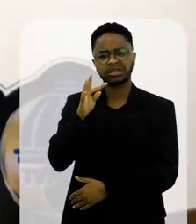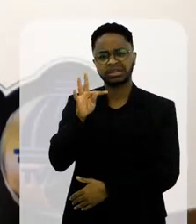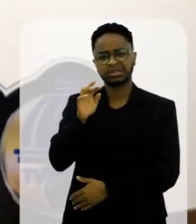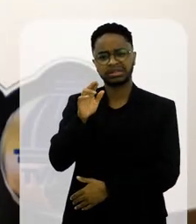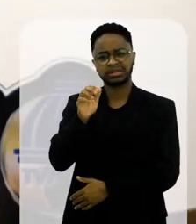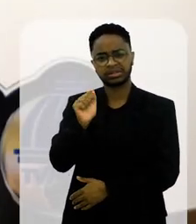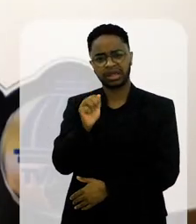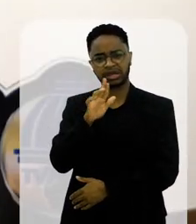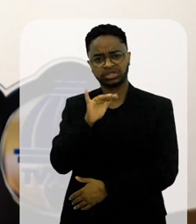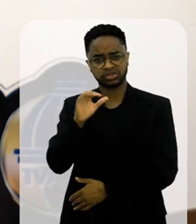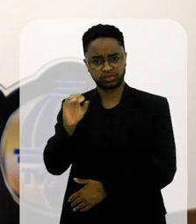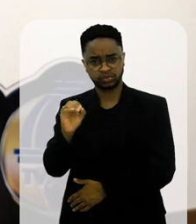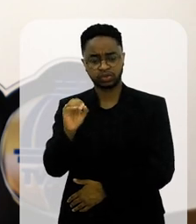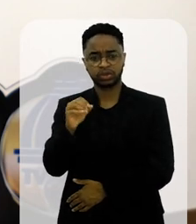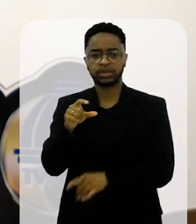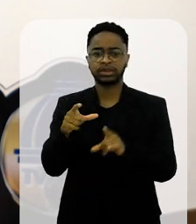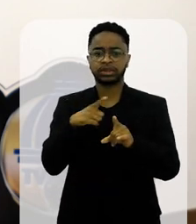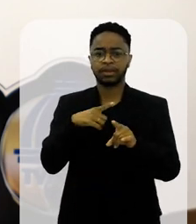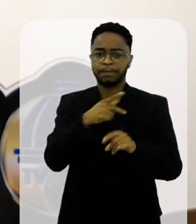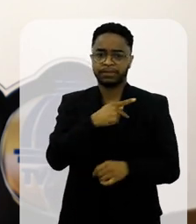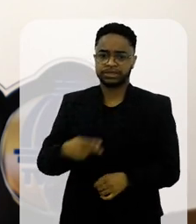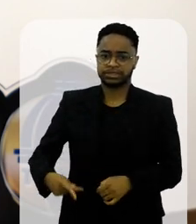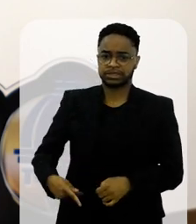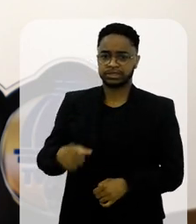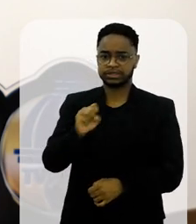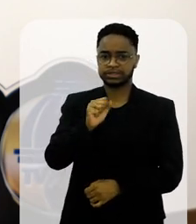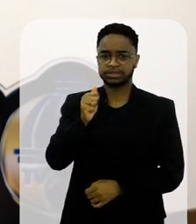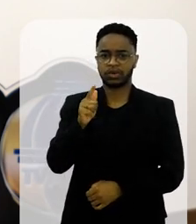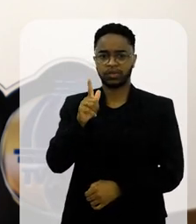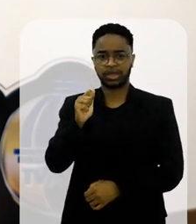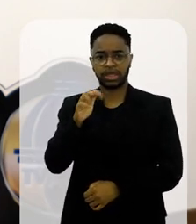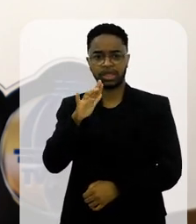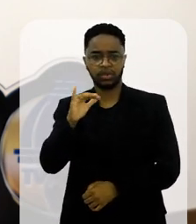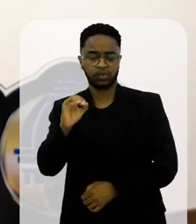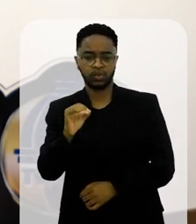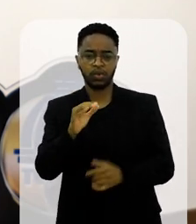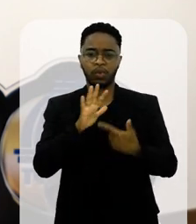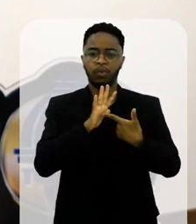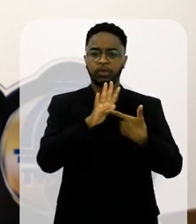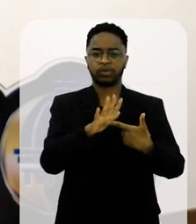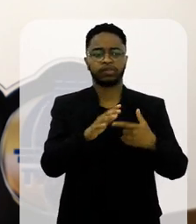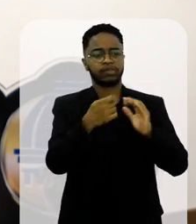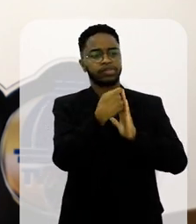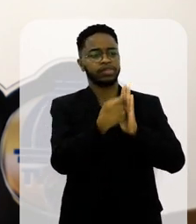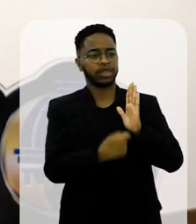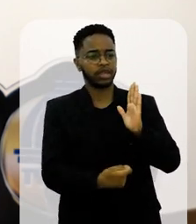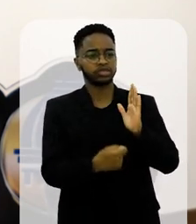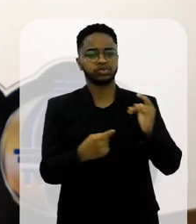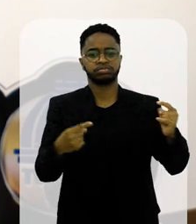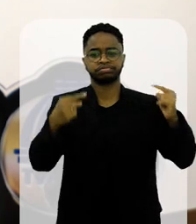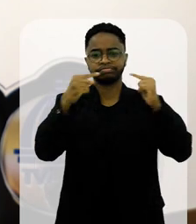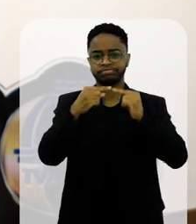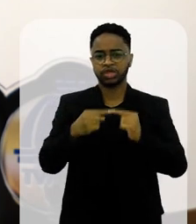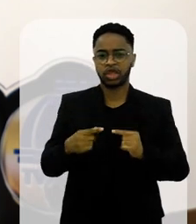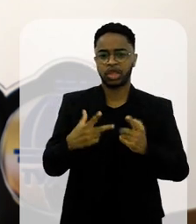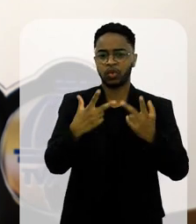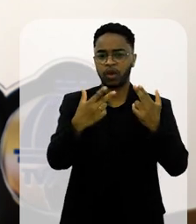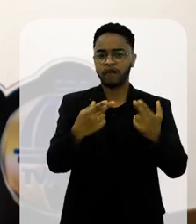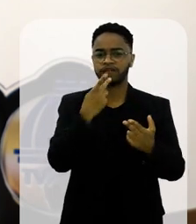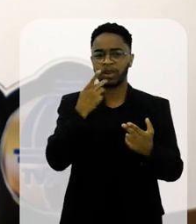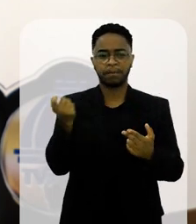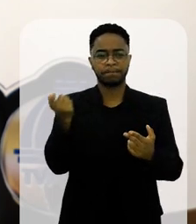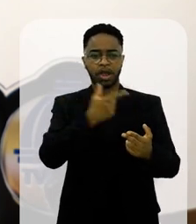acho que era Tarso Santos, se não me engano, que o presidente do Salgueiro estava lá falando do enredo que era igual.